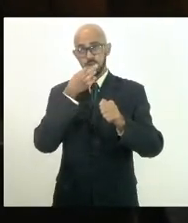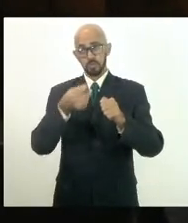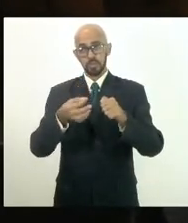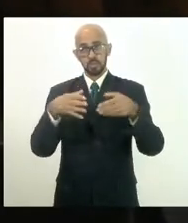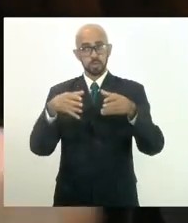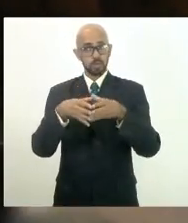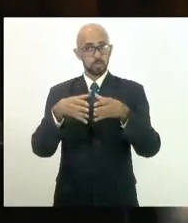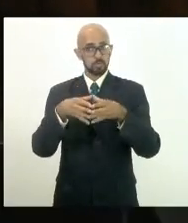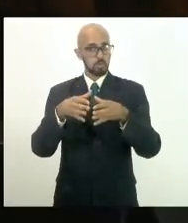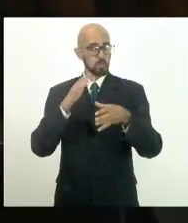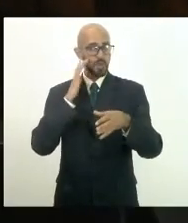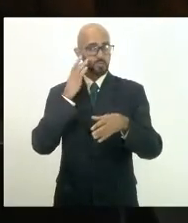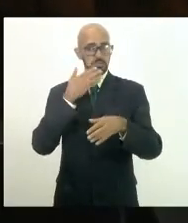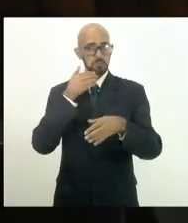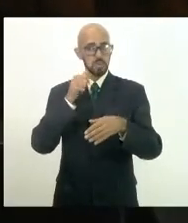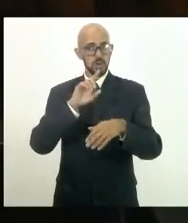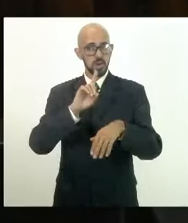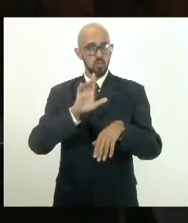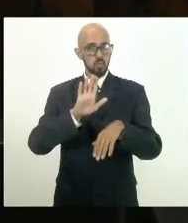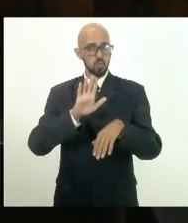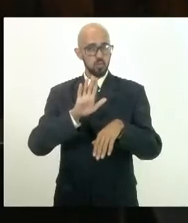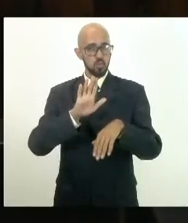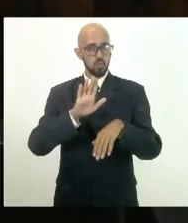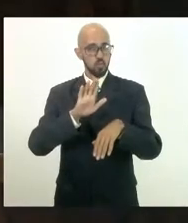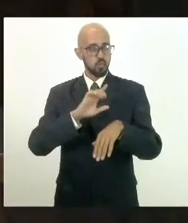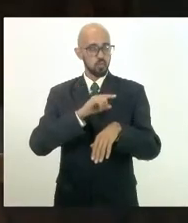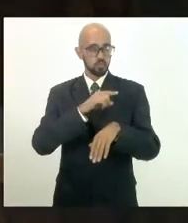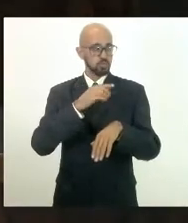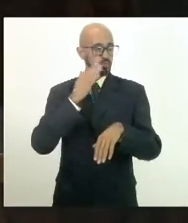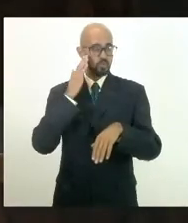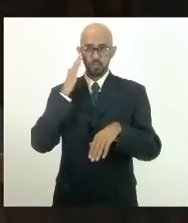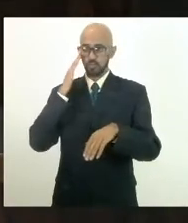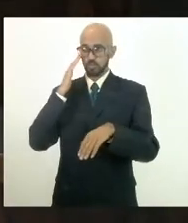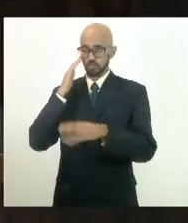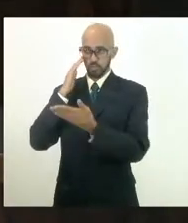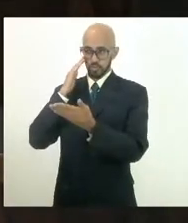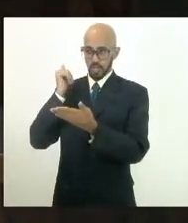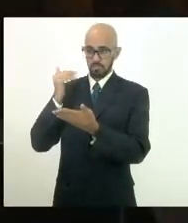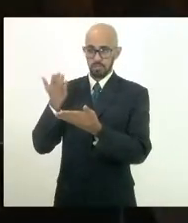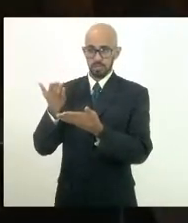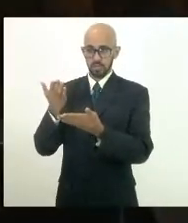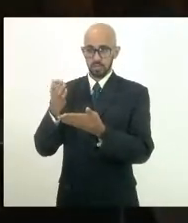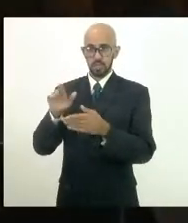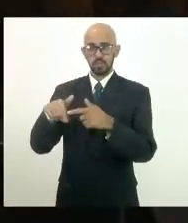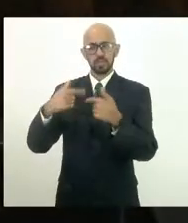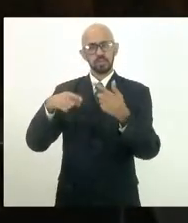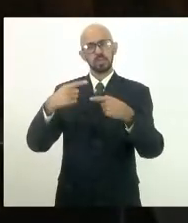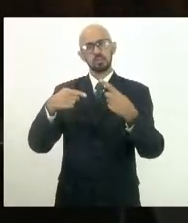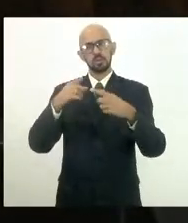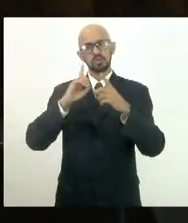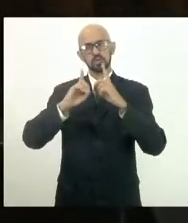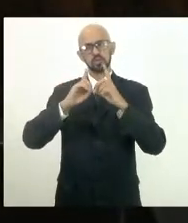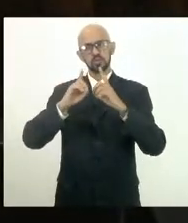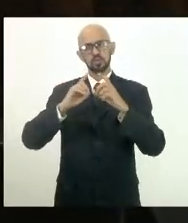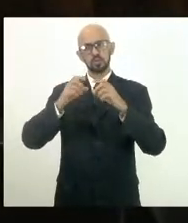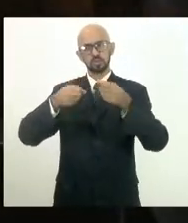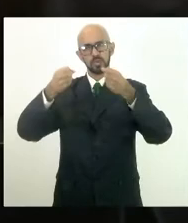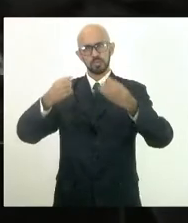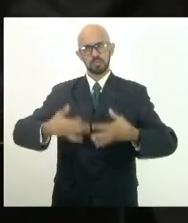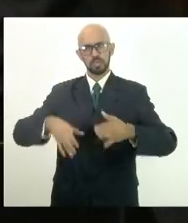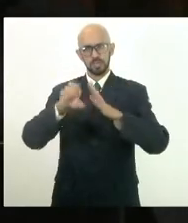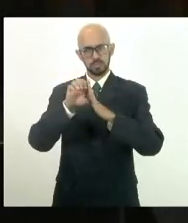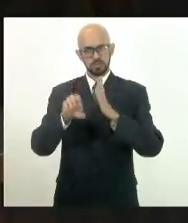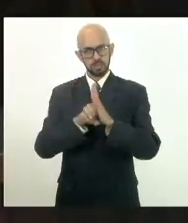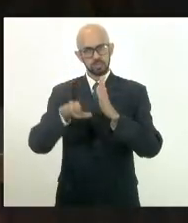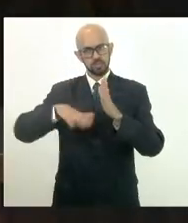Não vale a pena, não é? Tem 26 emendas, vamos... Ah, tá. Então eu vou discutir, depois eu explico as emendas. Então, no geral,